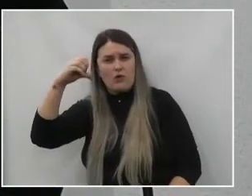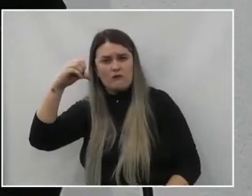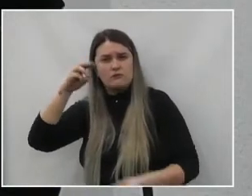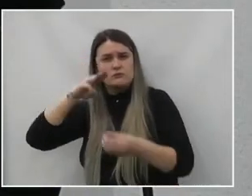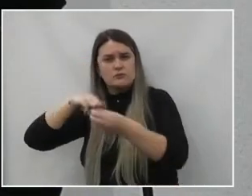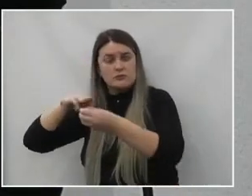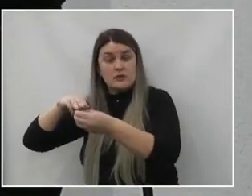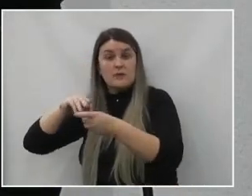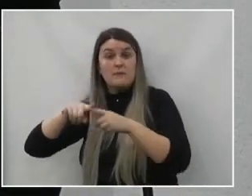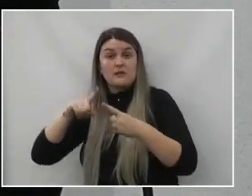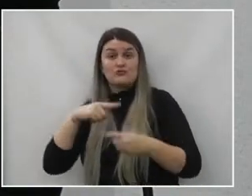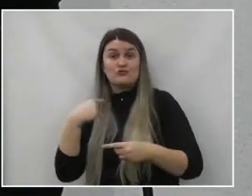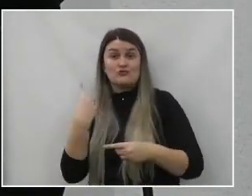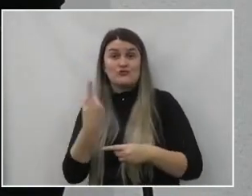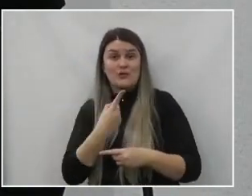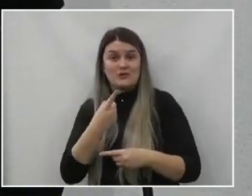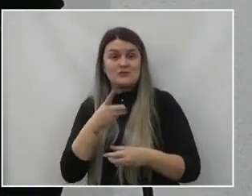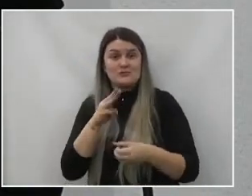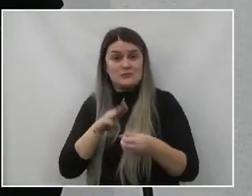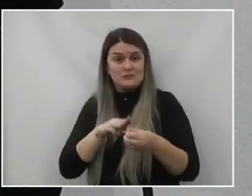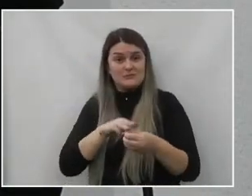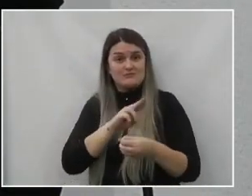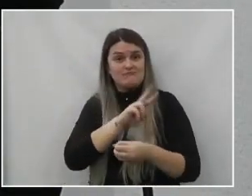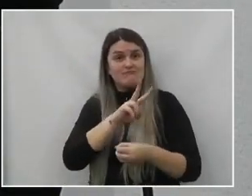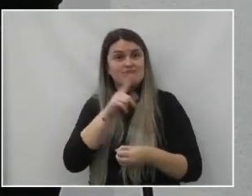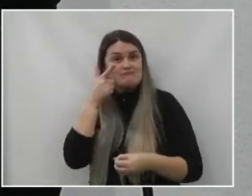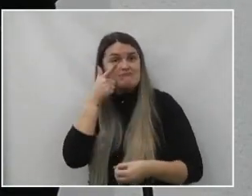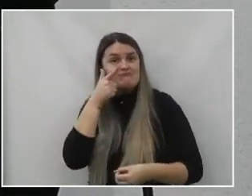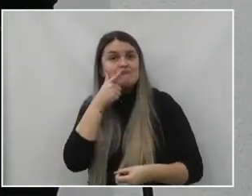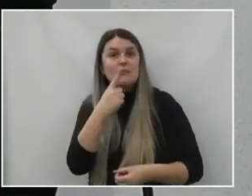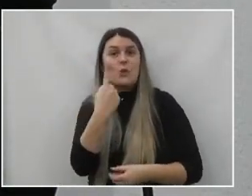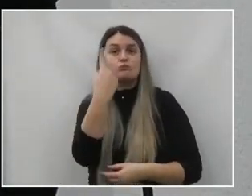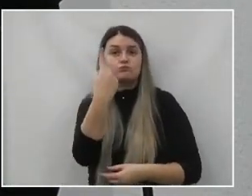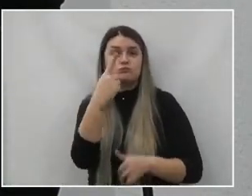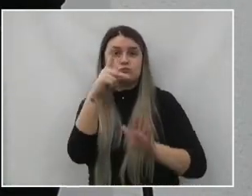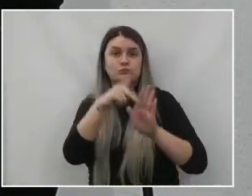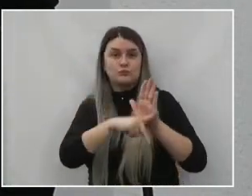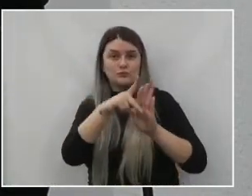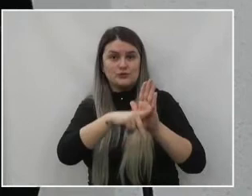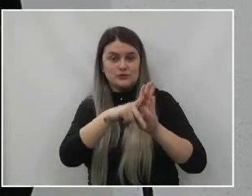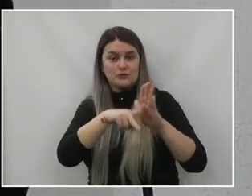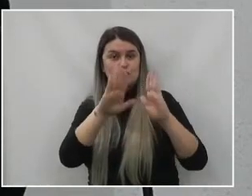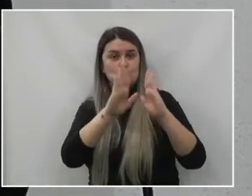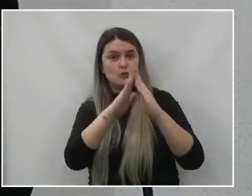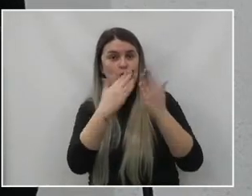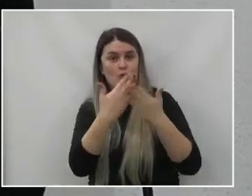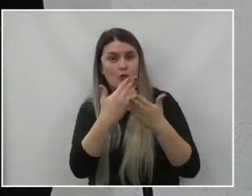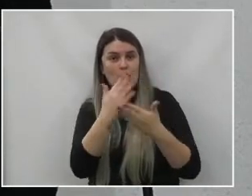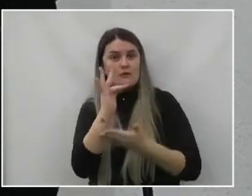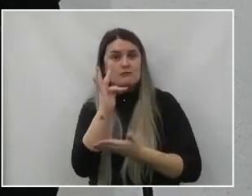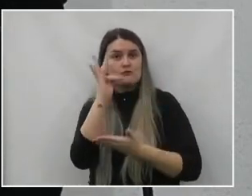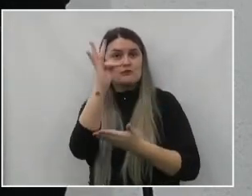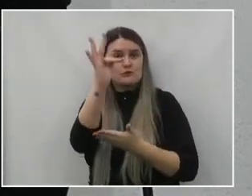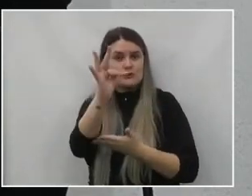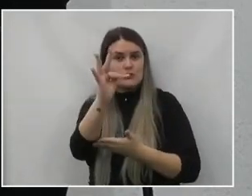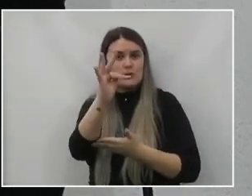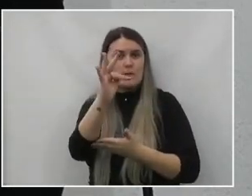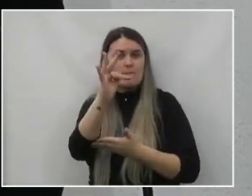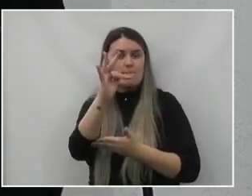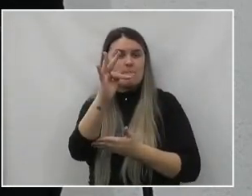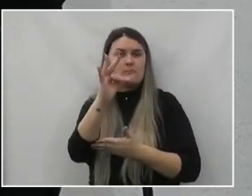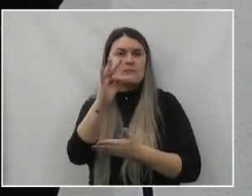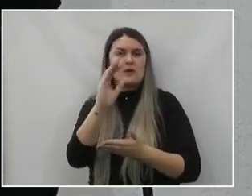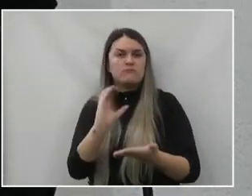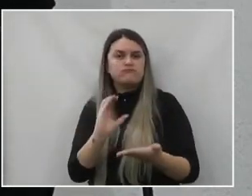da Vitória deverá ser agraciado com um projeto que é um investimento superior a meio